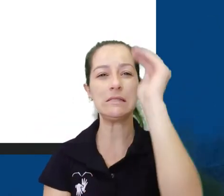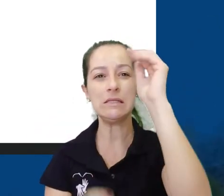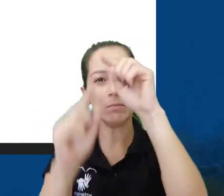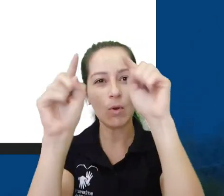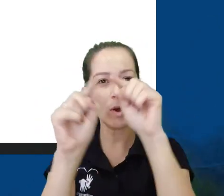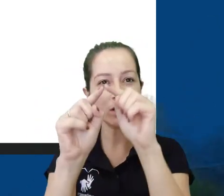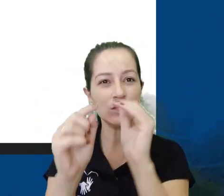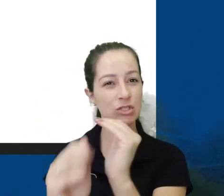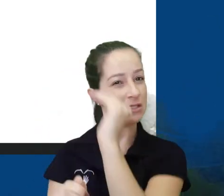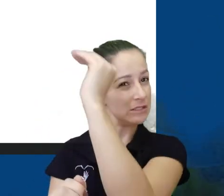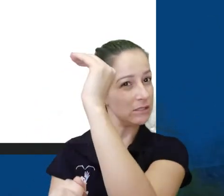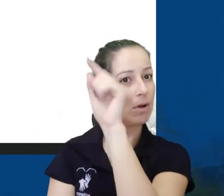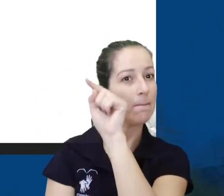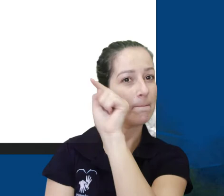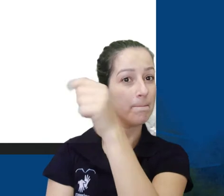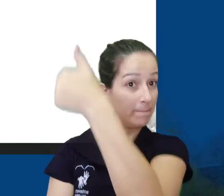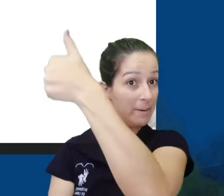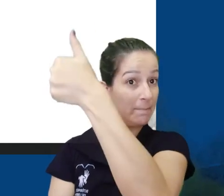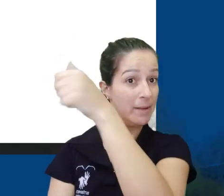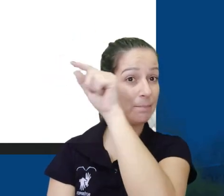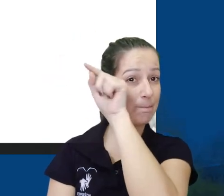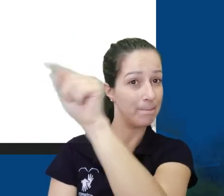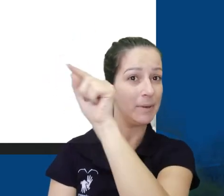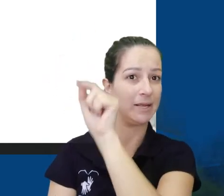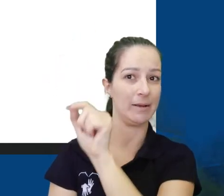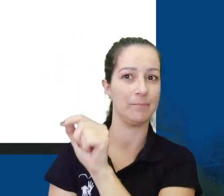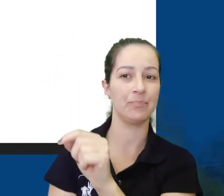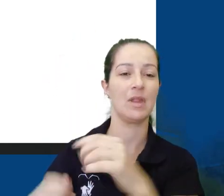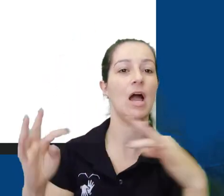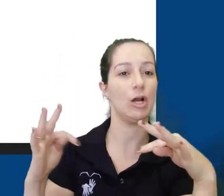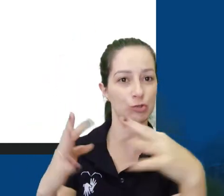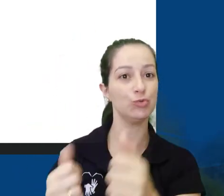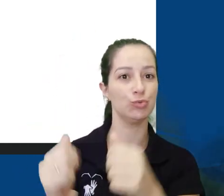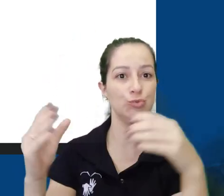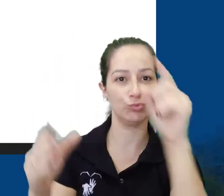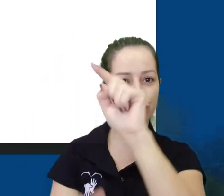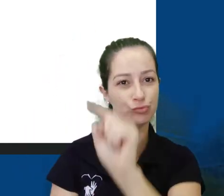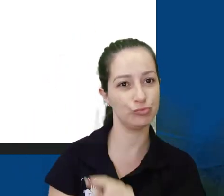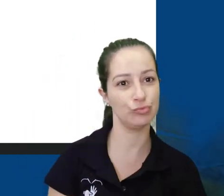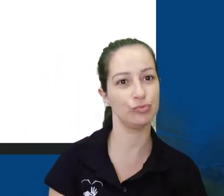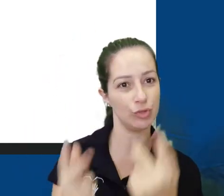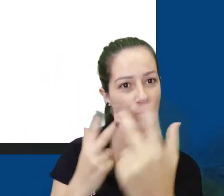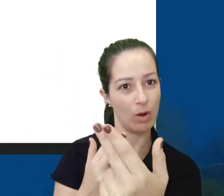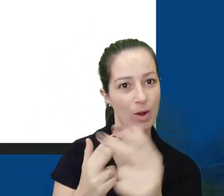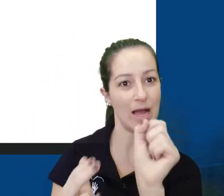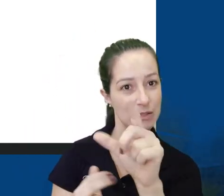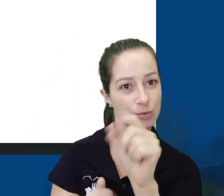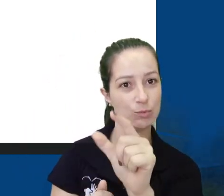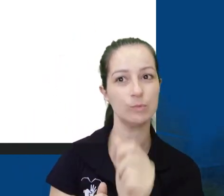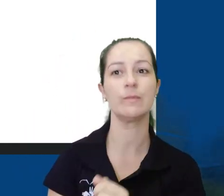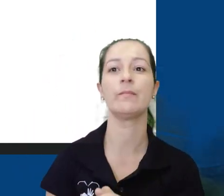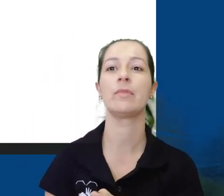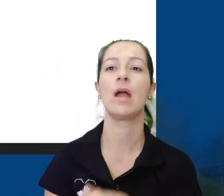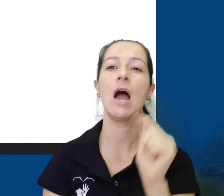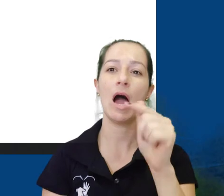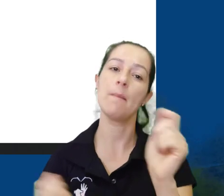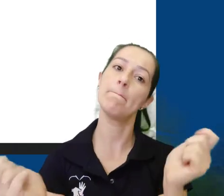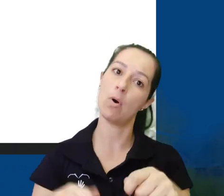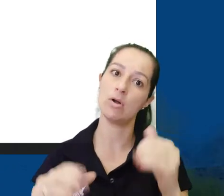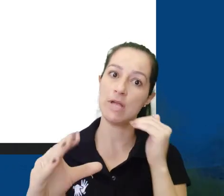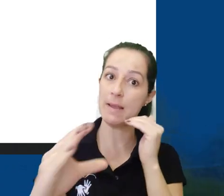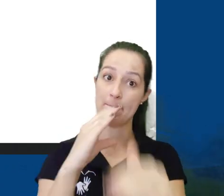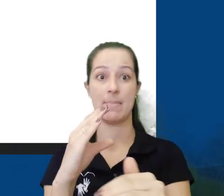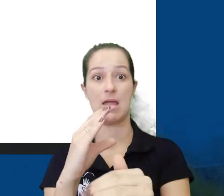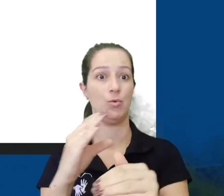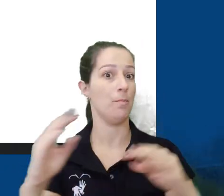seleção que está à esquerda do botão de ações. Com um ou mais alunos selecionados, podemos então enviar um e